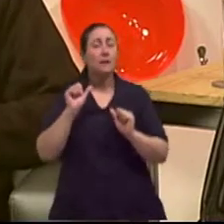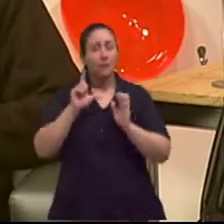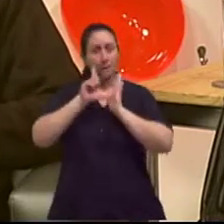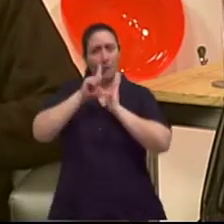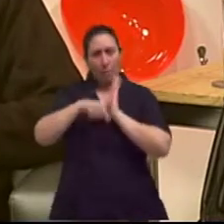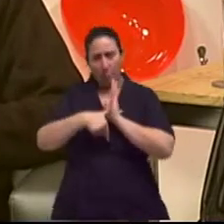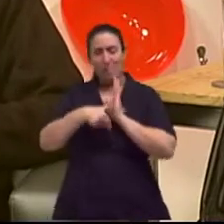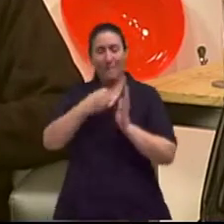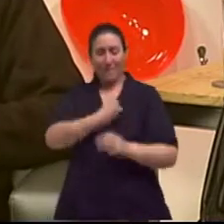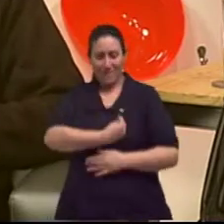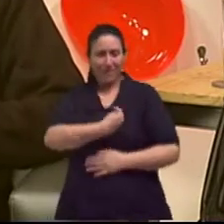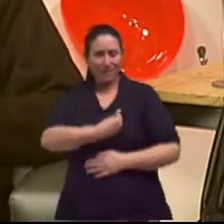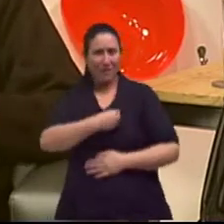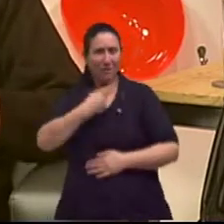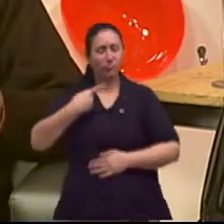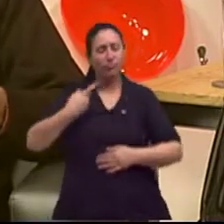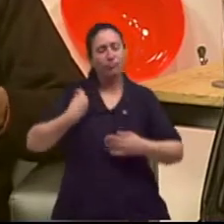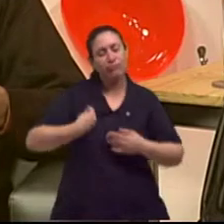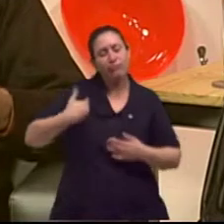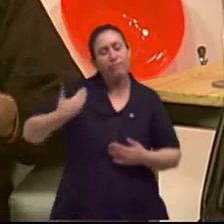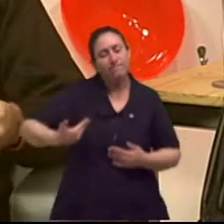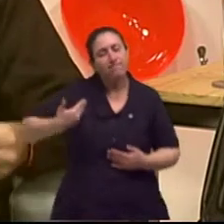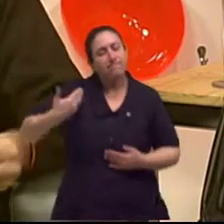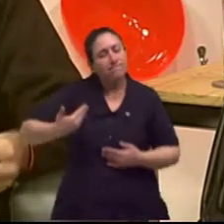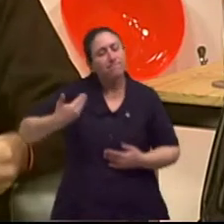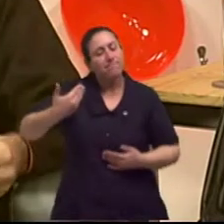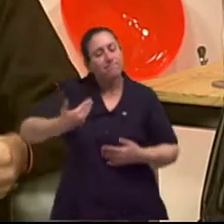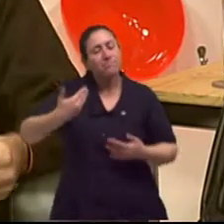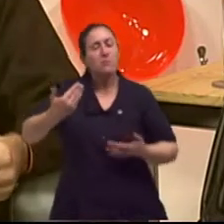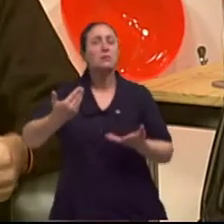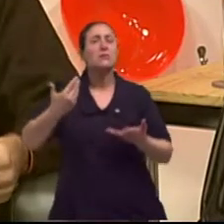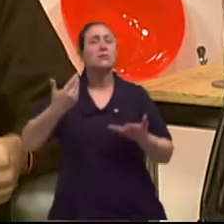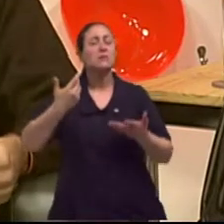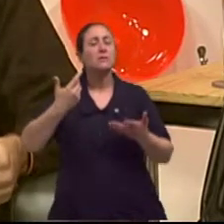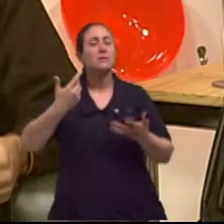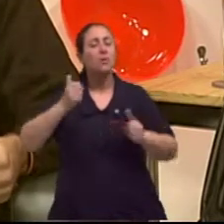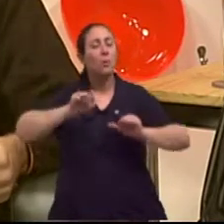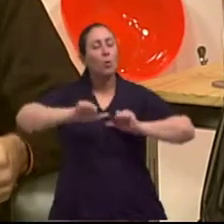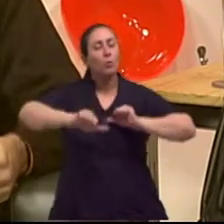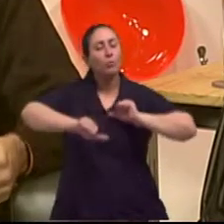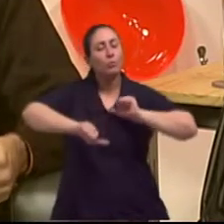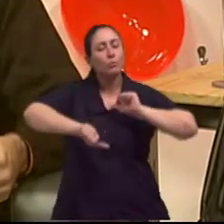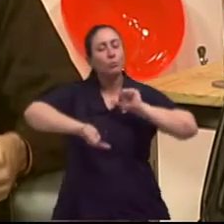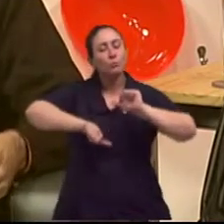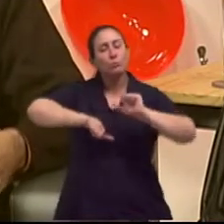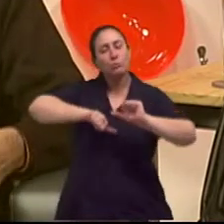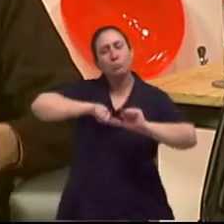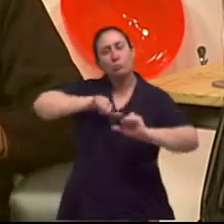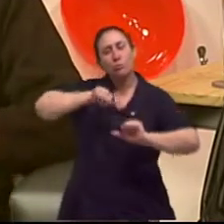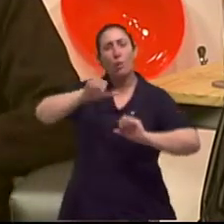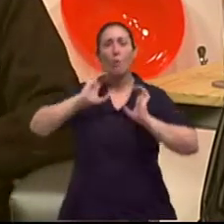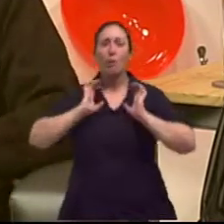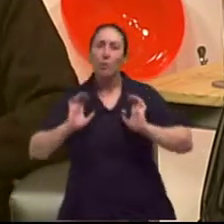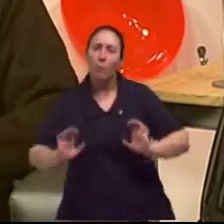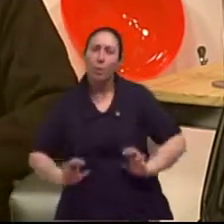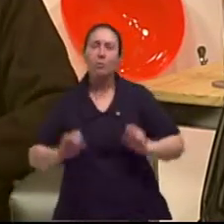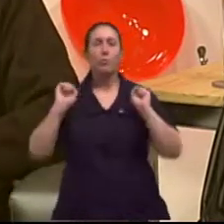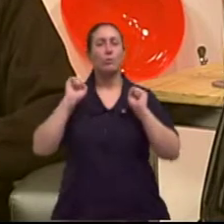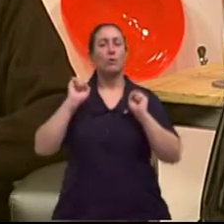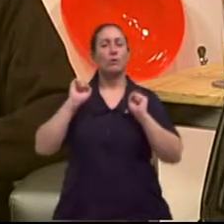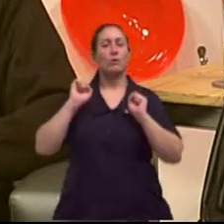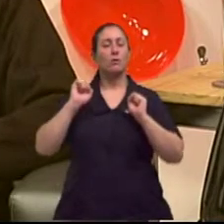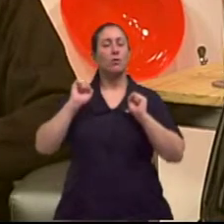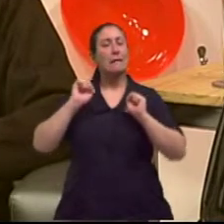delas de viver, elas vão mudando o seu comportamento, vão